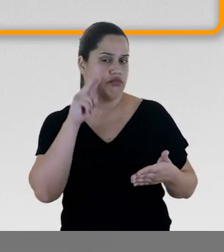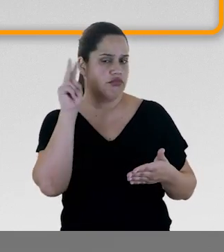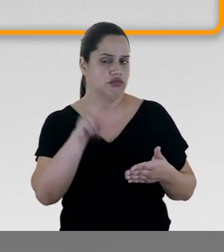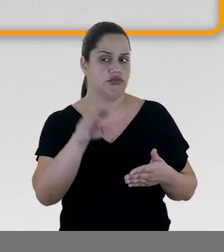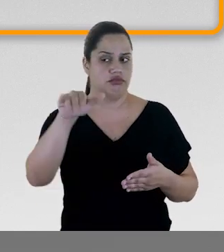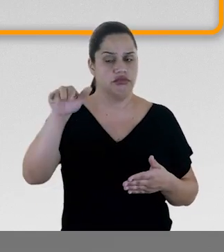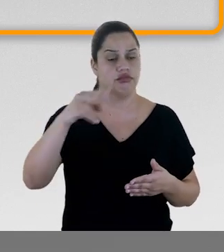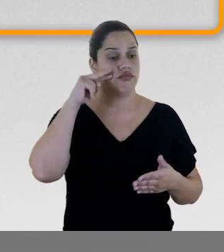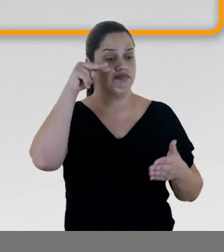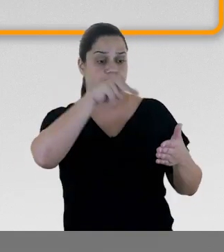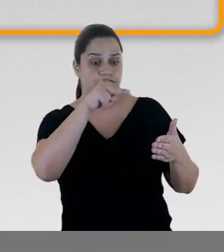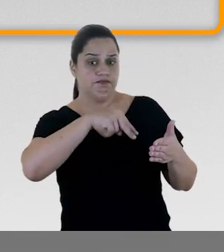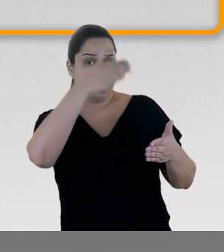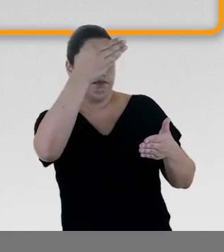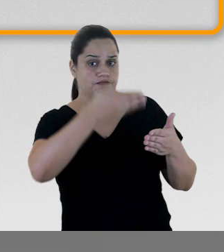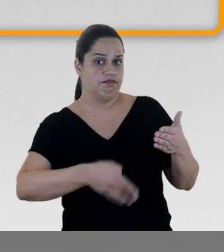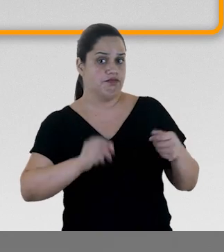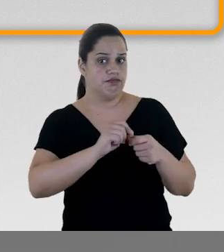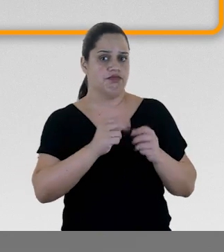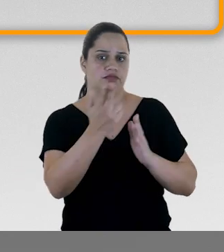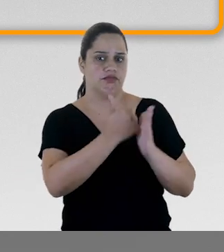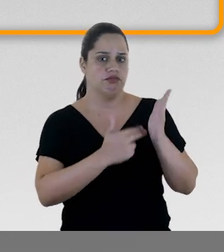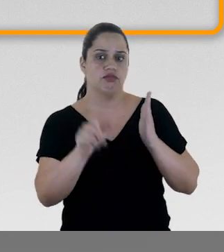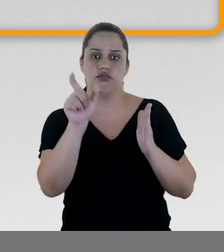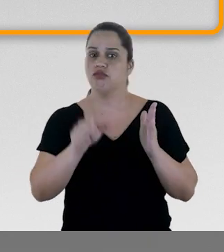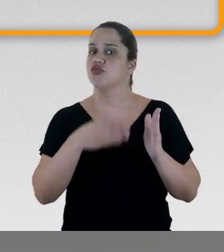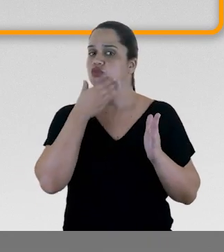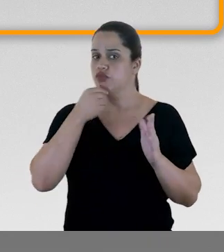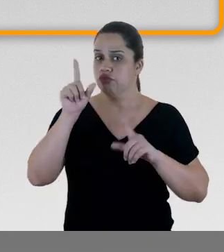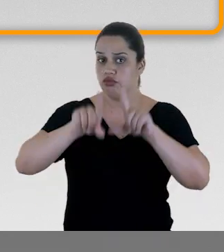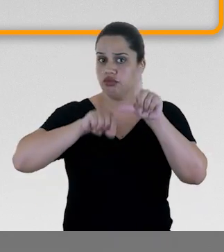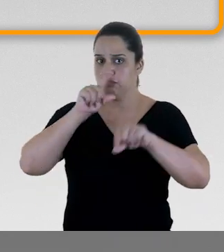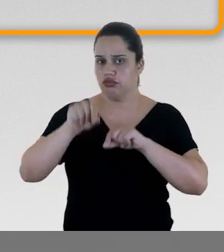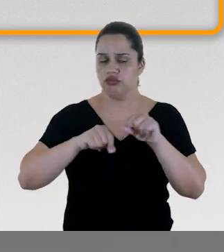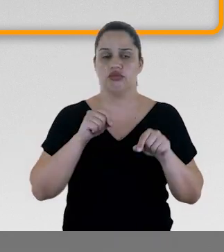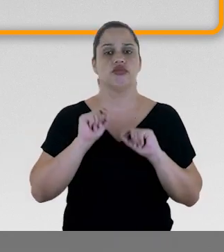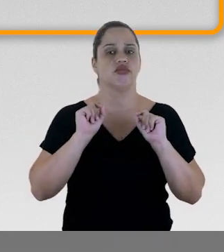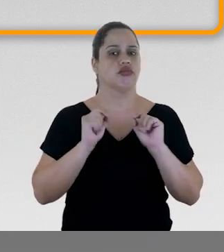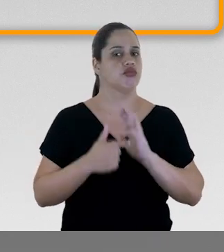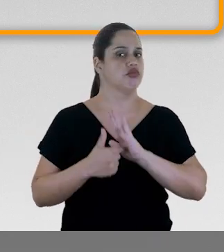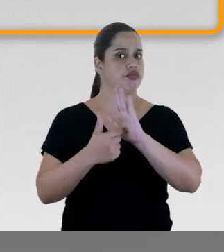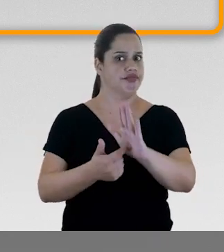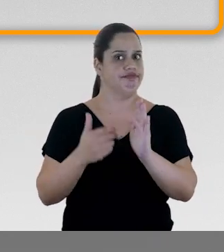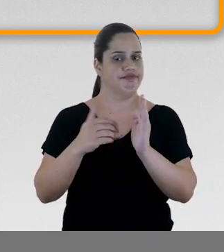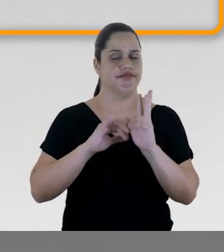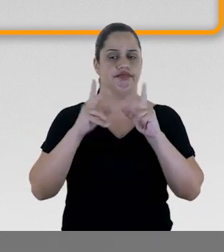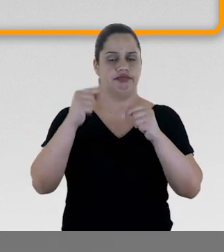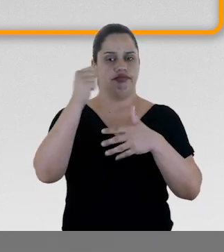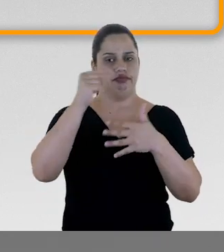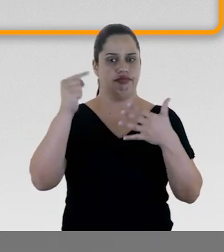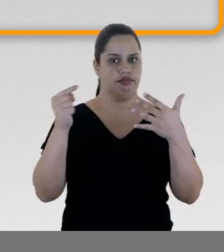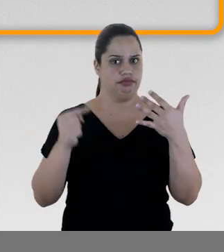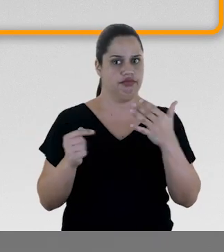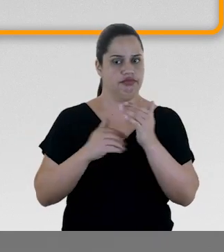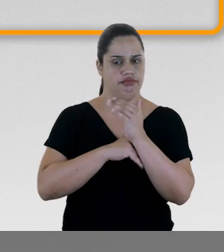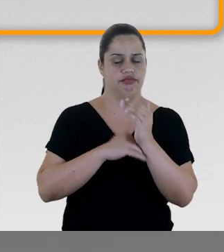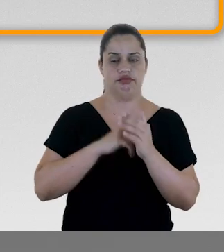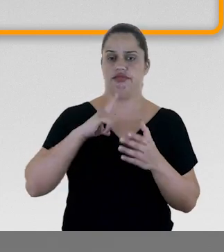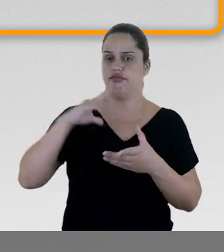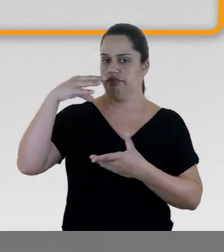Chame a atenção dos estudantes para o fato de que o ilustrador escolheu não revelar demais os elementos